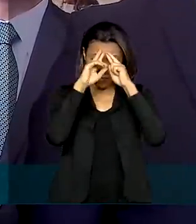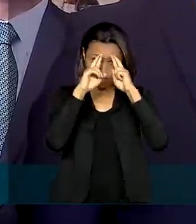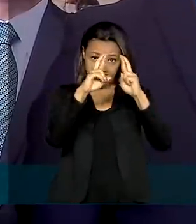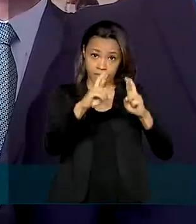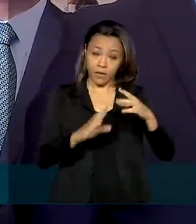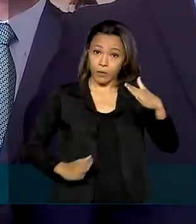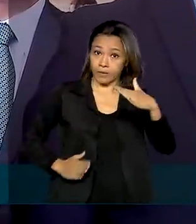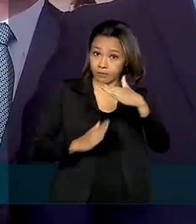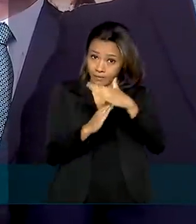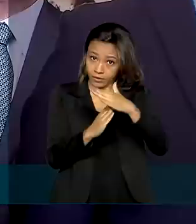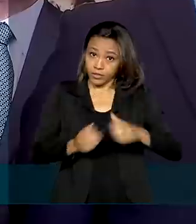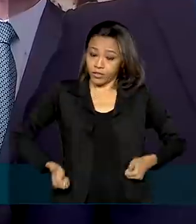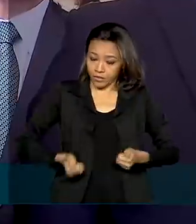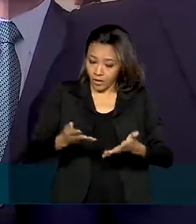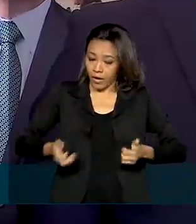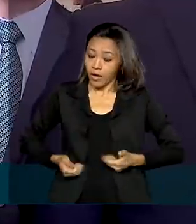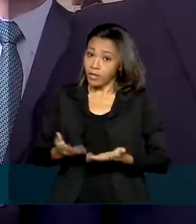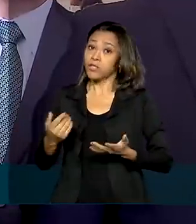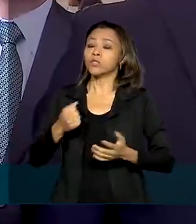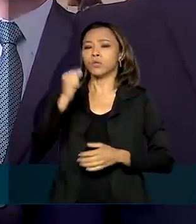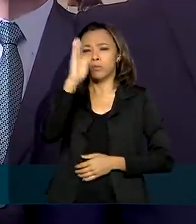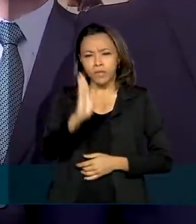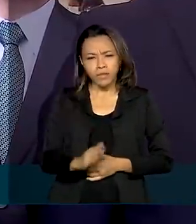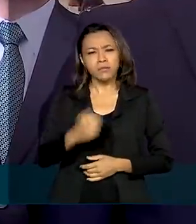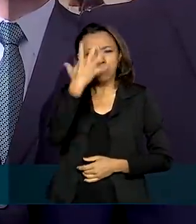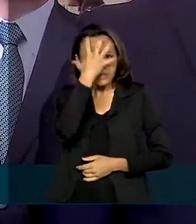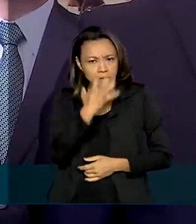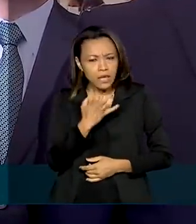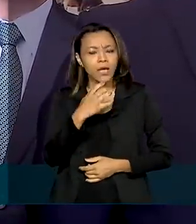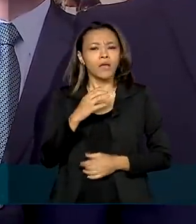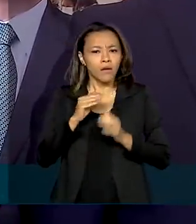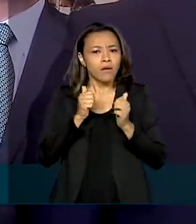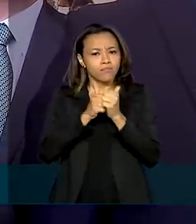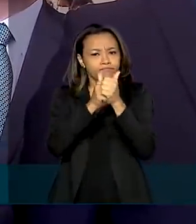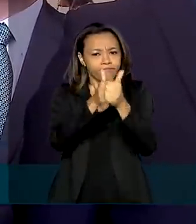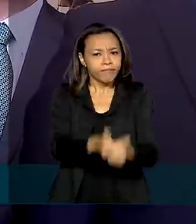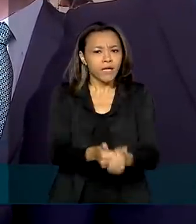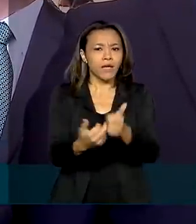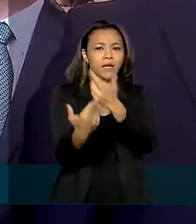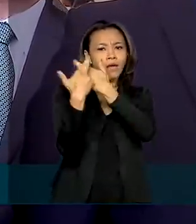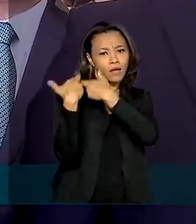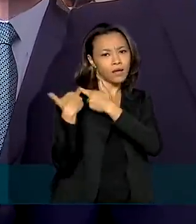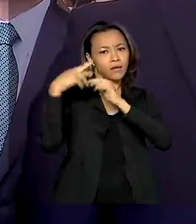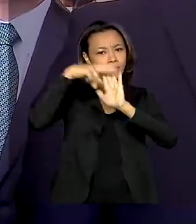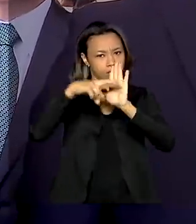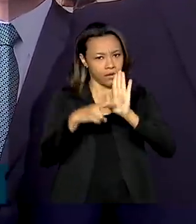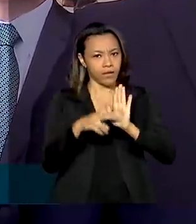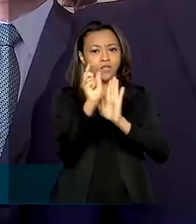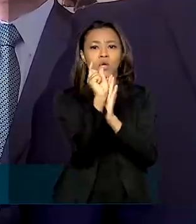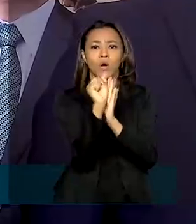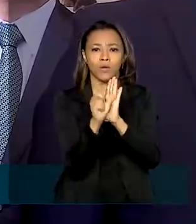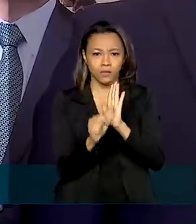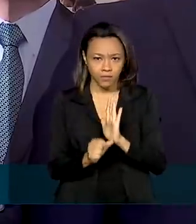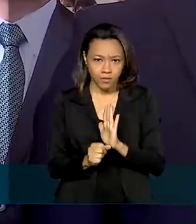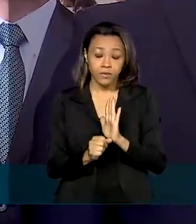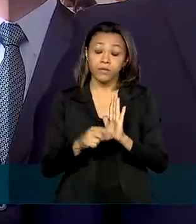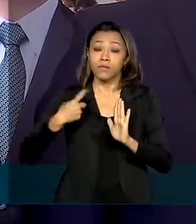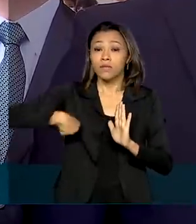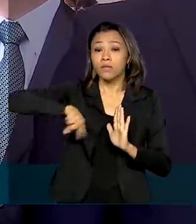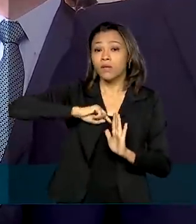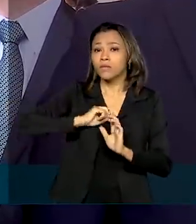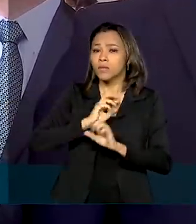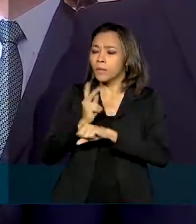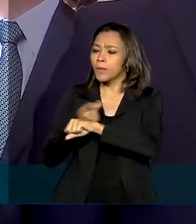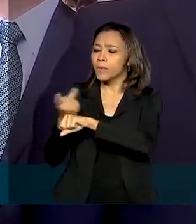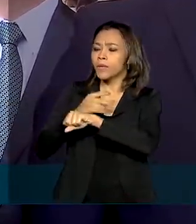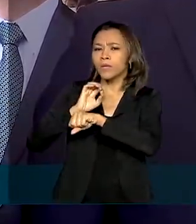fiscal, o Brasil é um país sério, o Brasil se comporta dentro da responsabilidade fiscal, dentro dos orçamentos públicos e nós então buscamos soluções